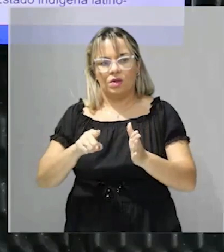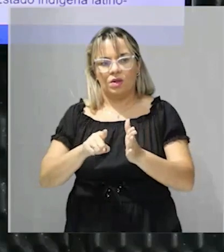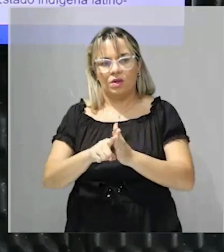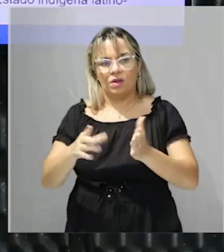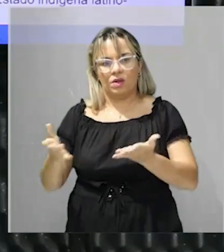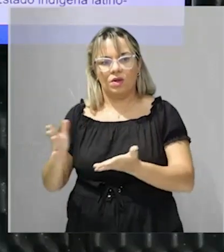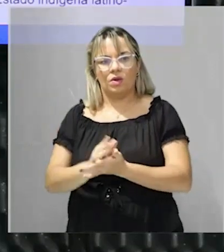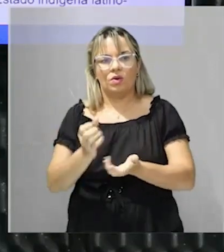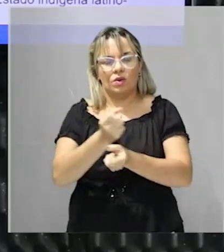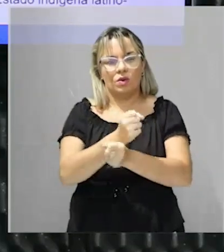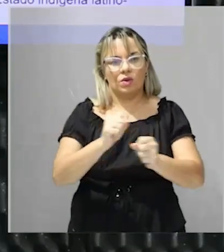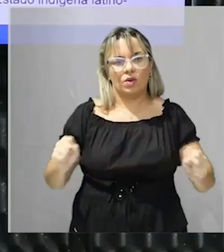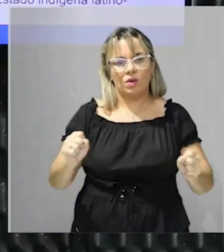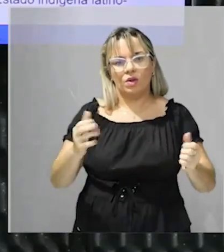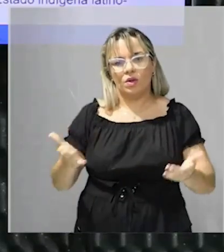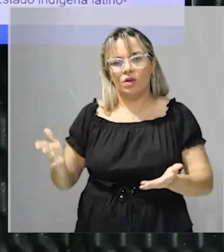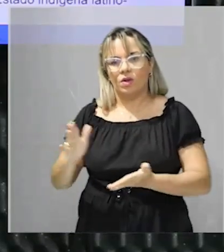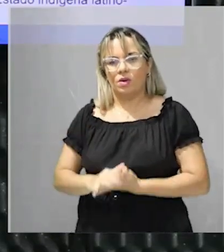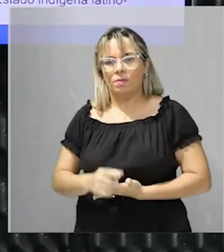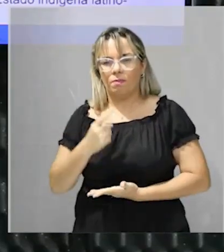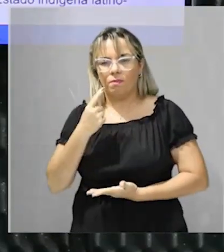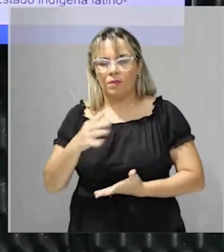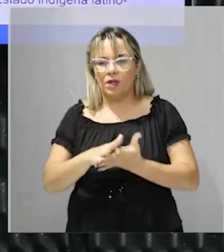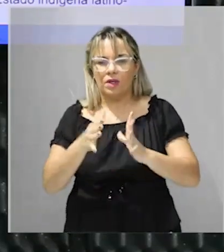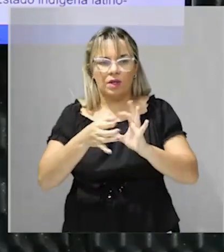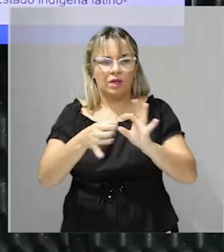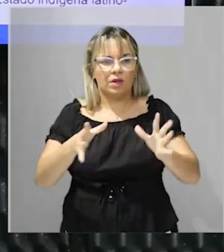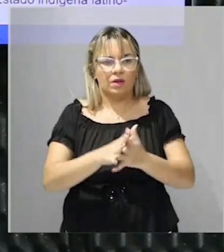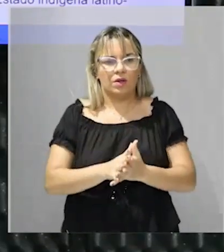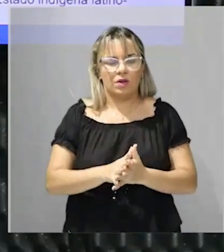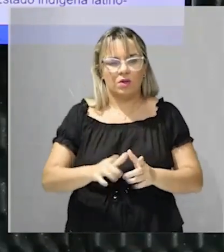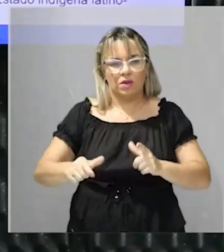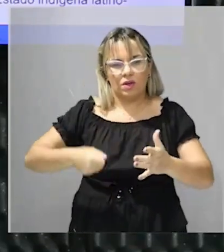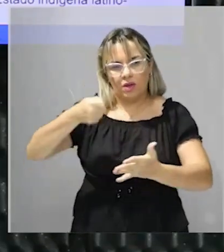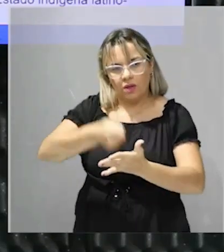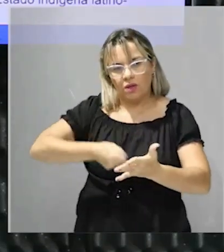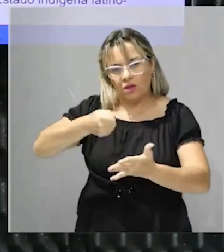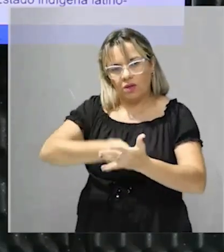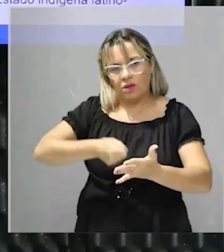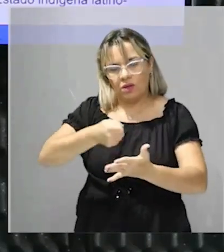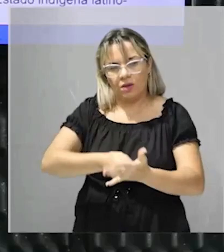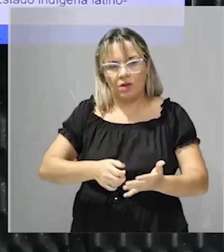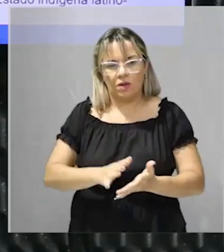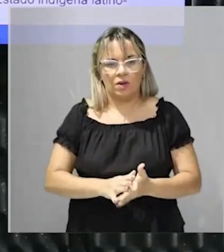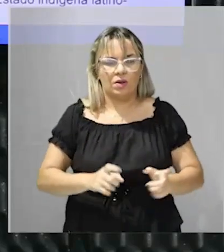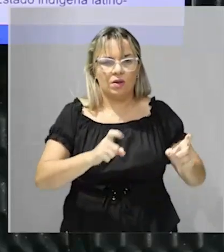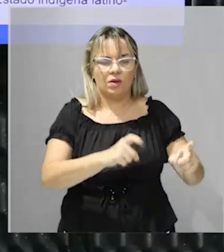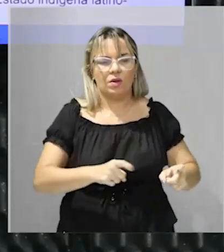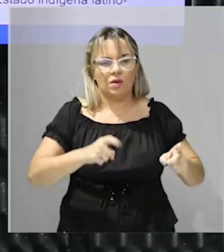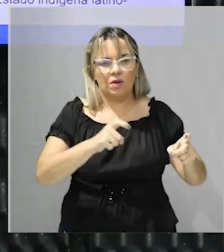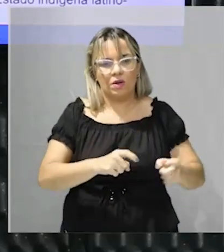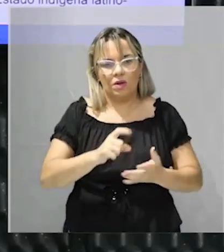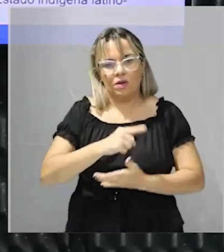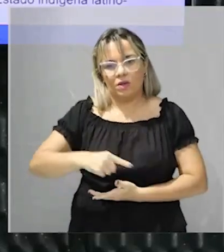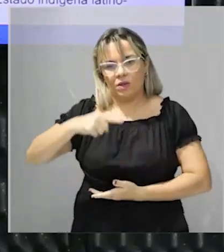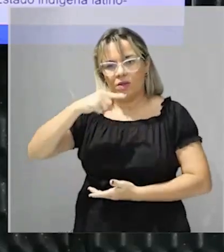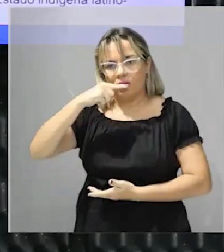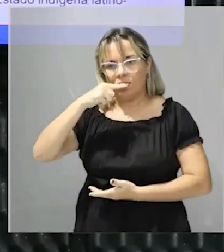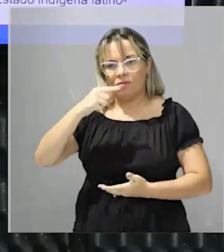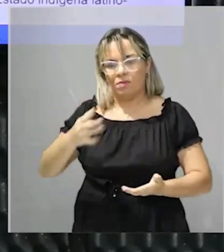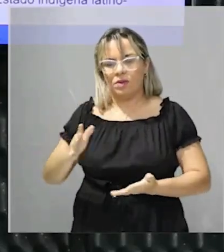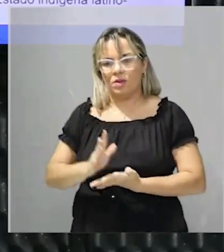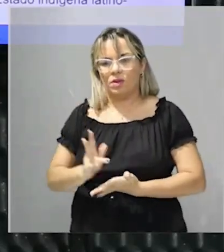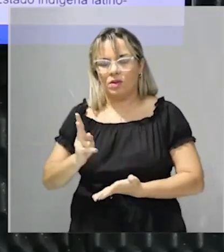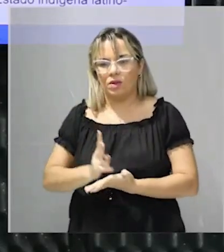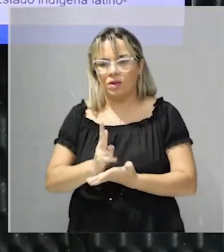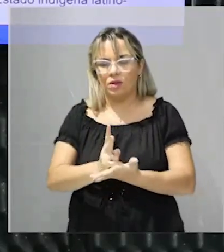-escravos por sua vez viram-se definitivamente livres do trabalho compulsório nas plantações de cana continua-se aqui o texto na verdade